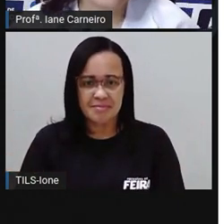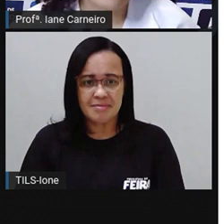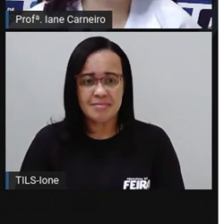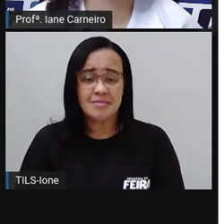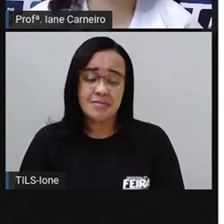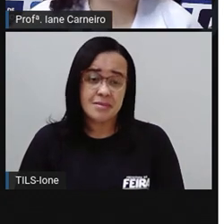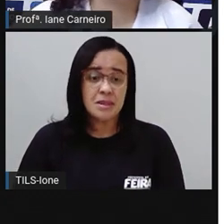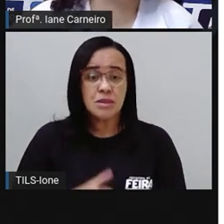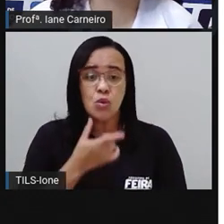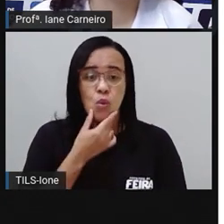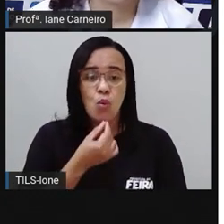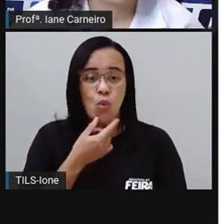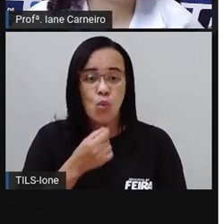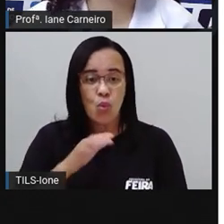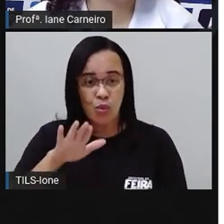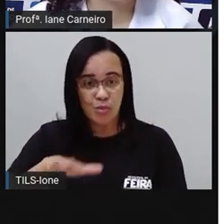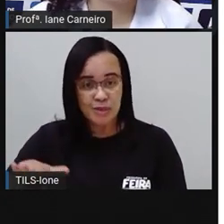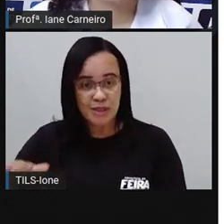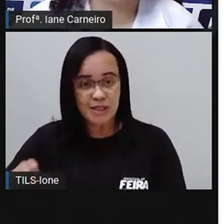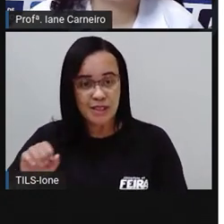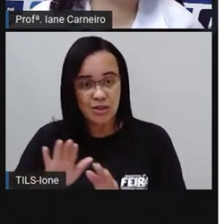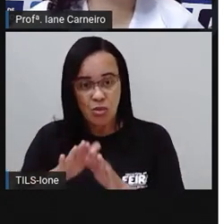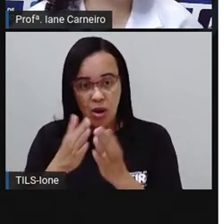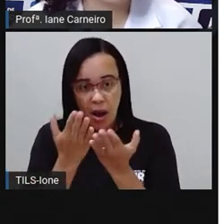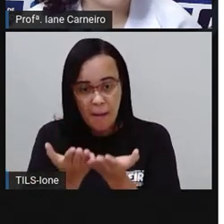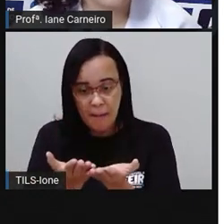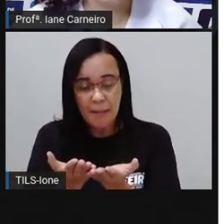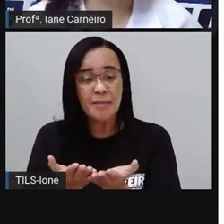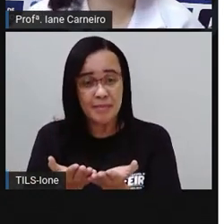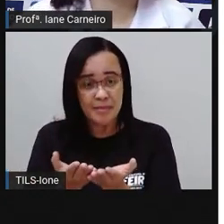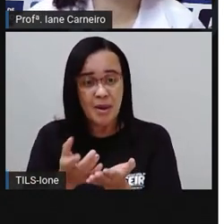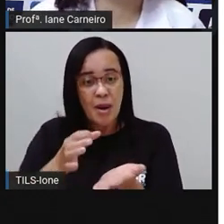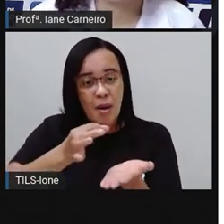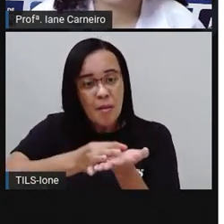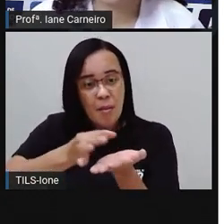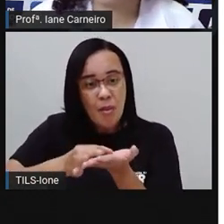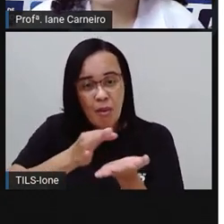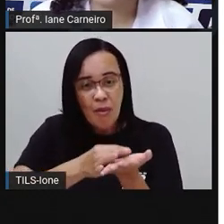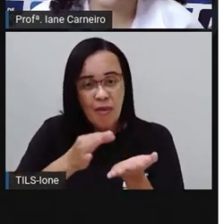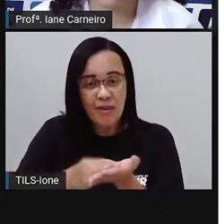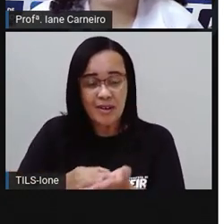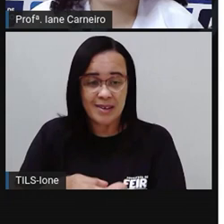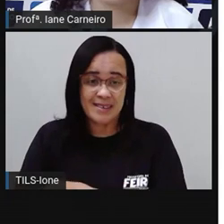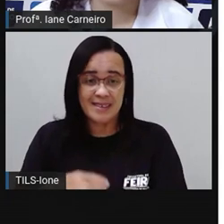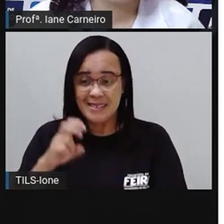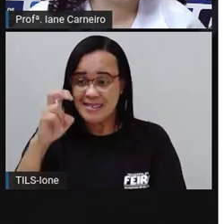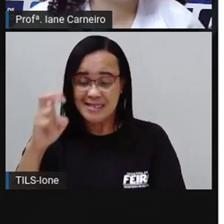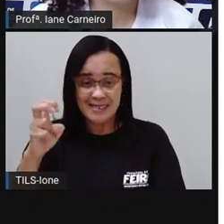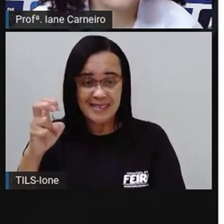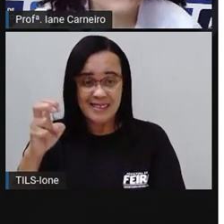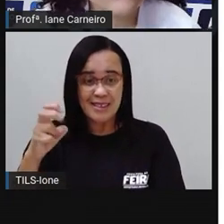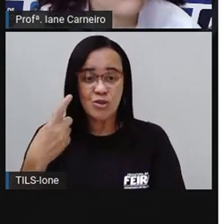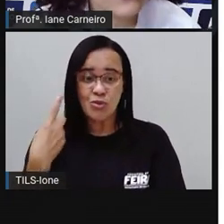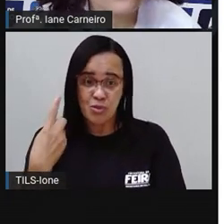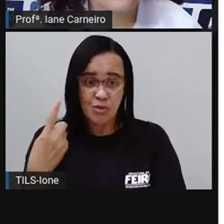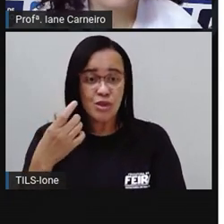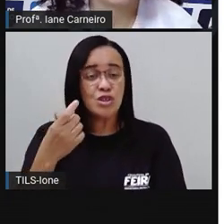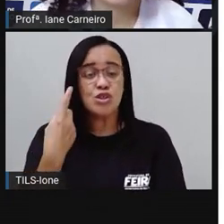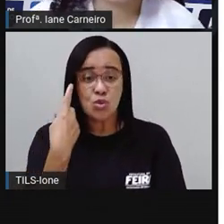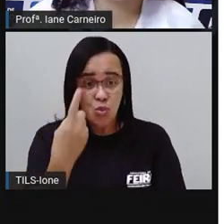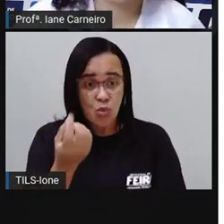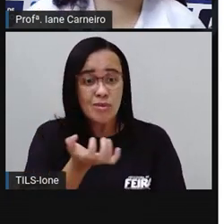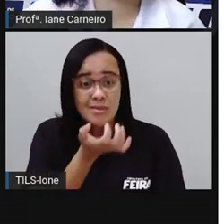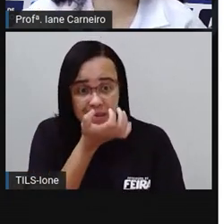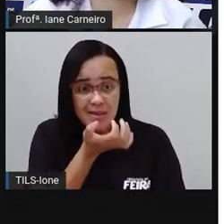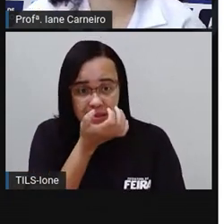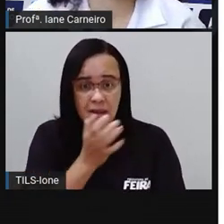Theo abriu a mão. Havia uma moeda de cinco e uma de um centavo. Mas você disse que uma